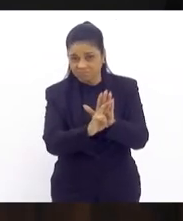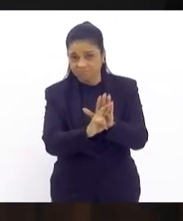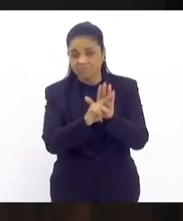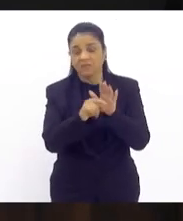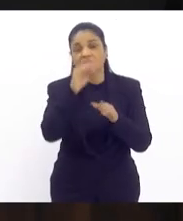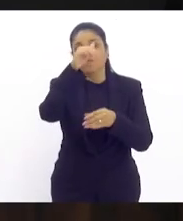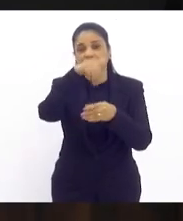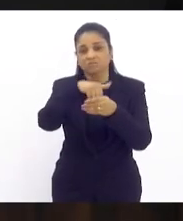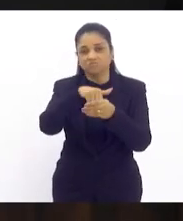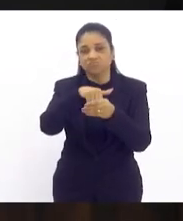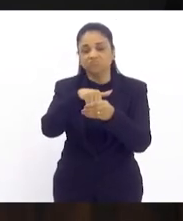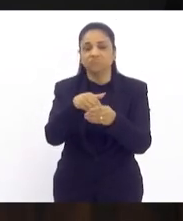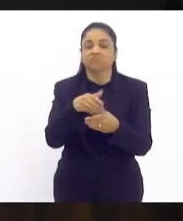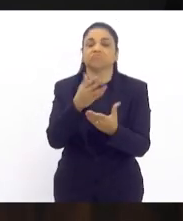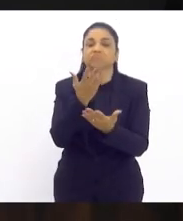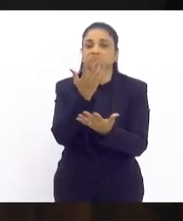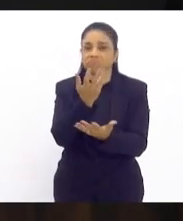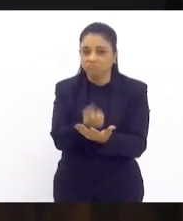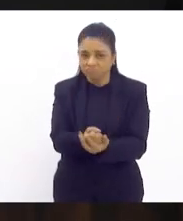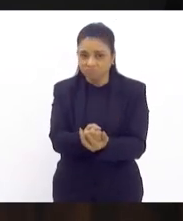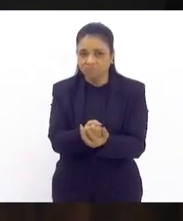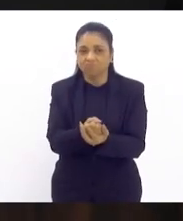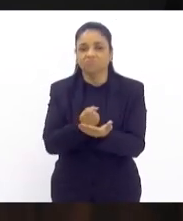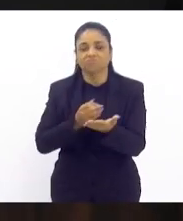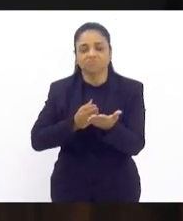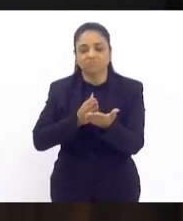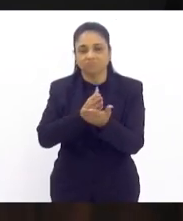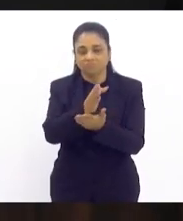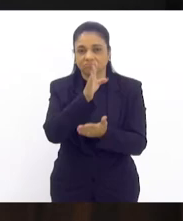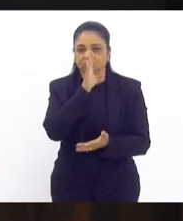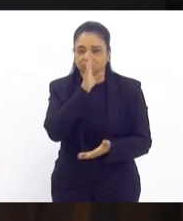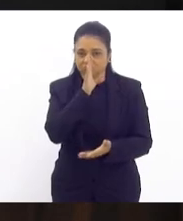senhores que aprovam permaneçam como estão aprovado